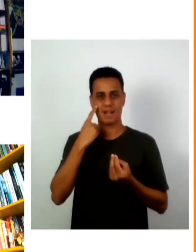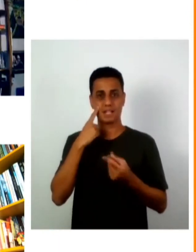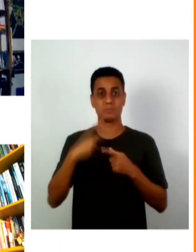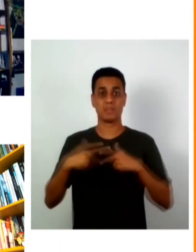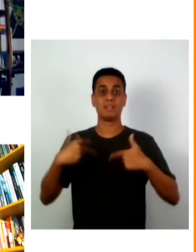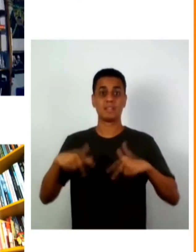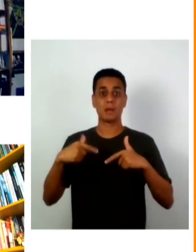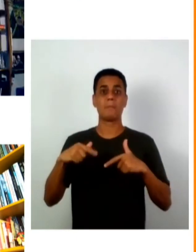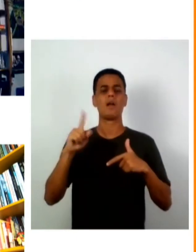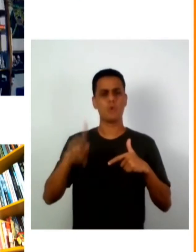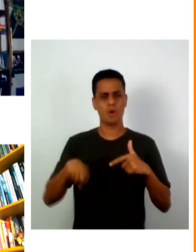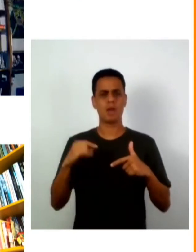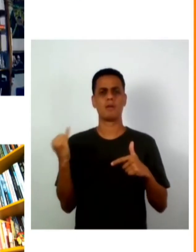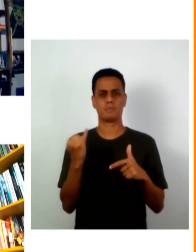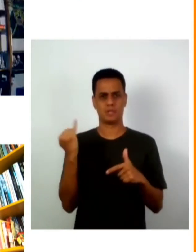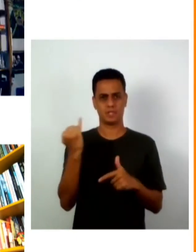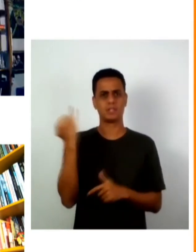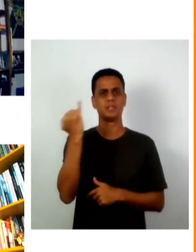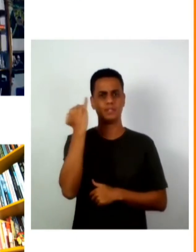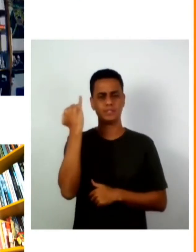porque é um trabalho muito importante